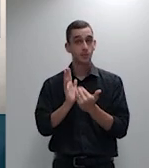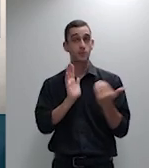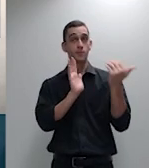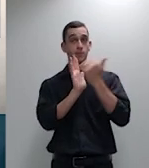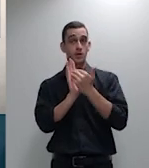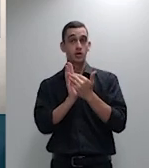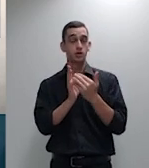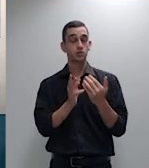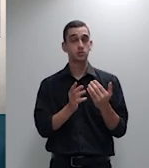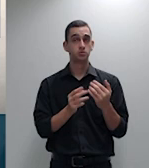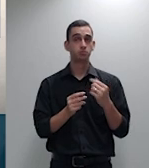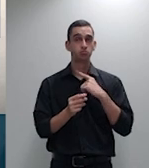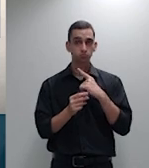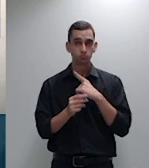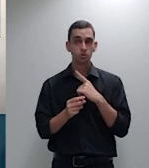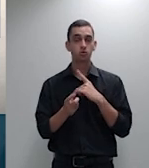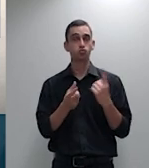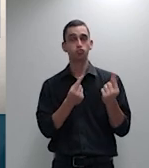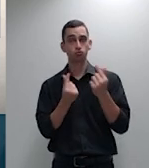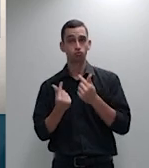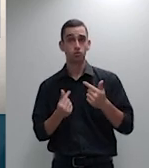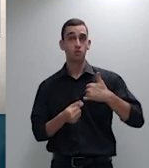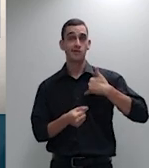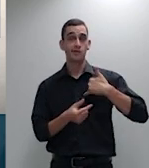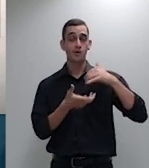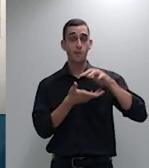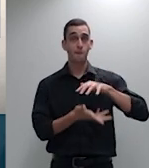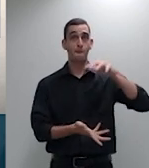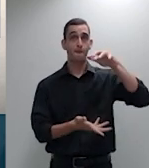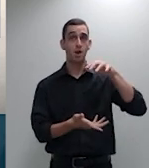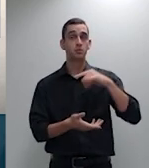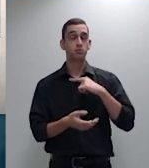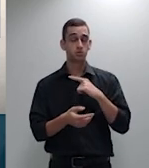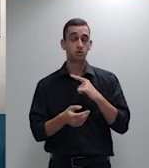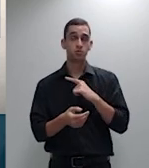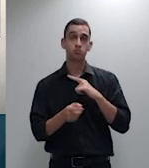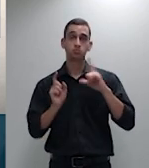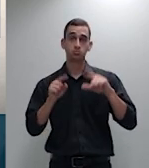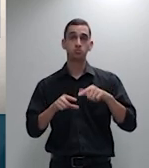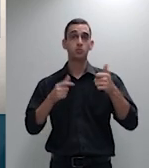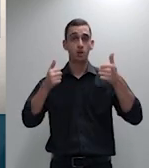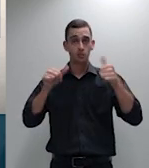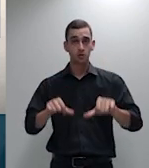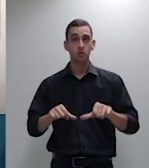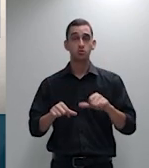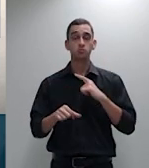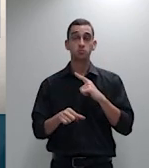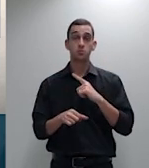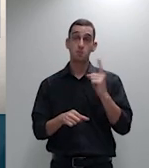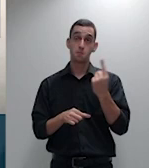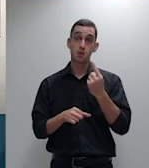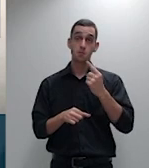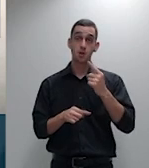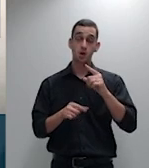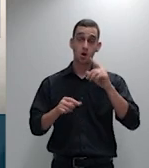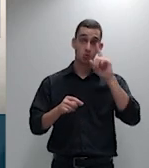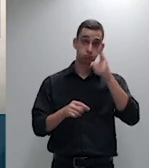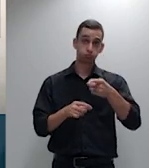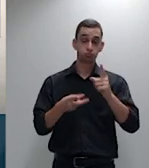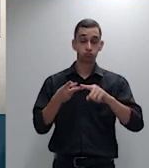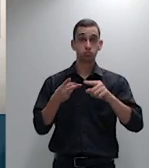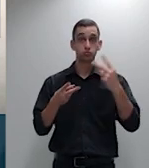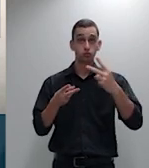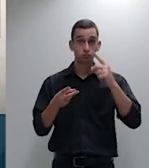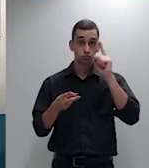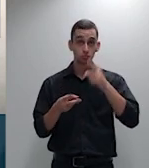efeitos de segunda e terceira ordem os efeitos de segunda ordem não previstos são o afastamento dos jovens por não